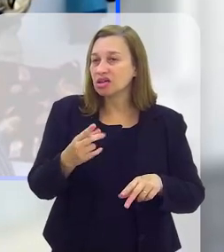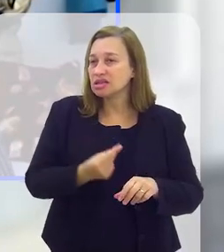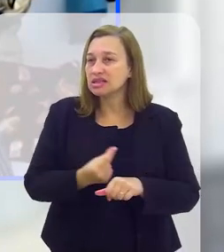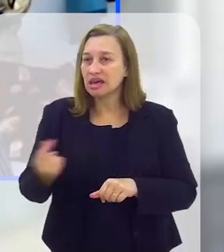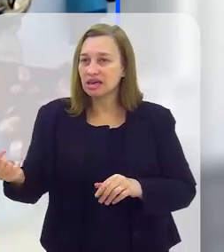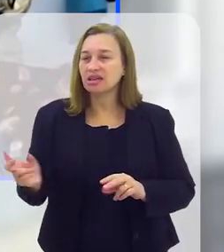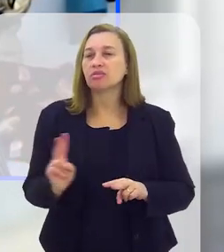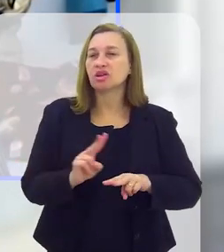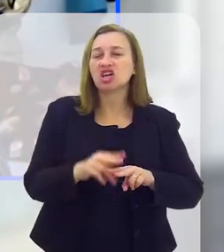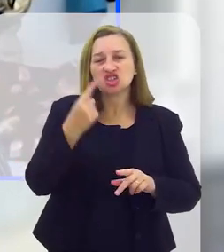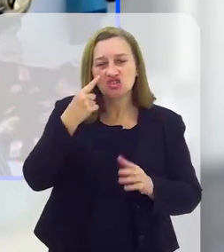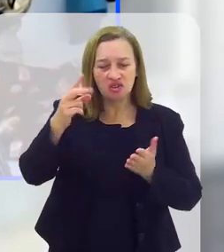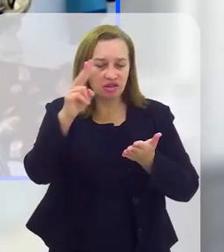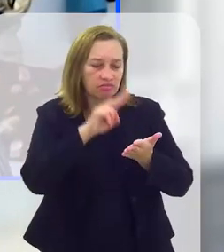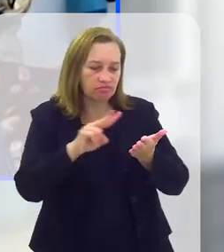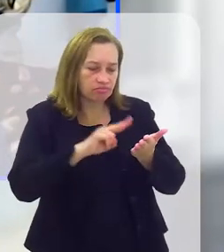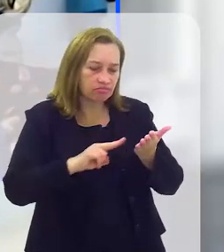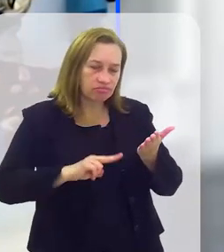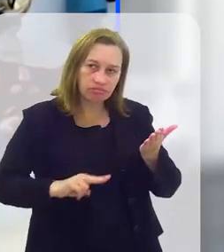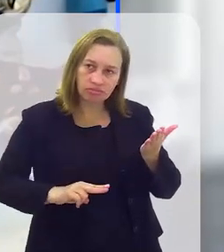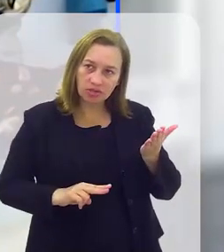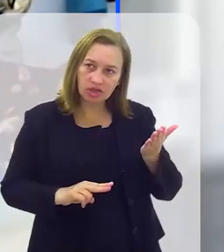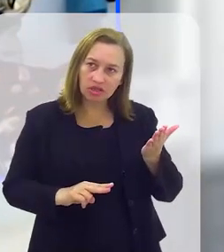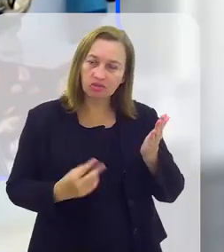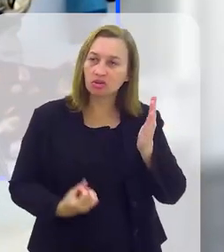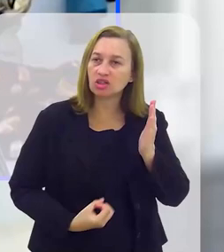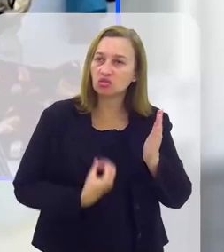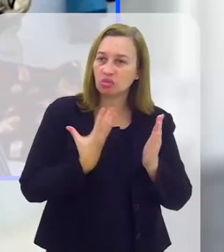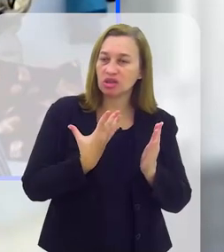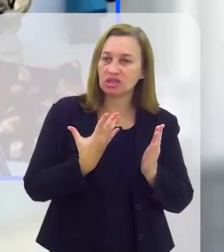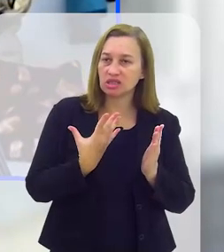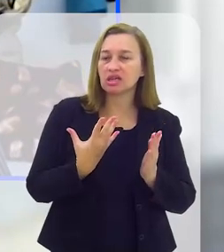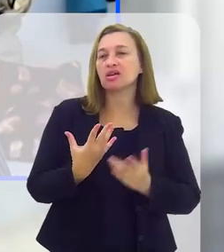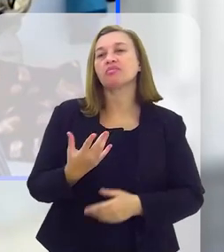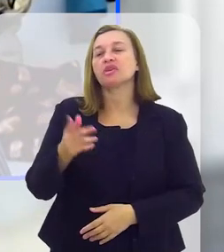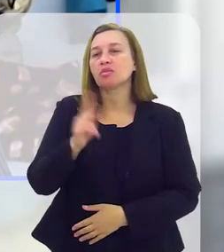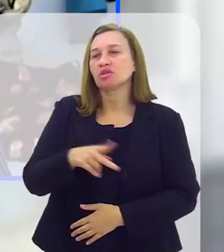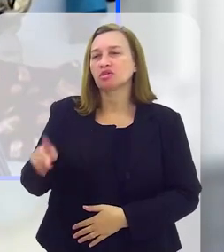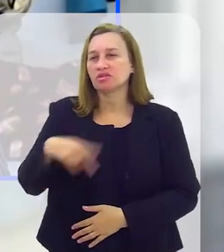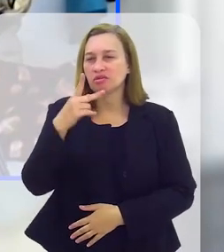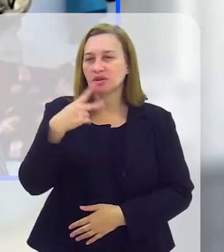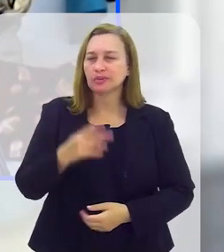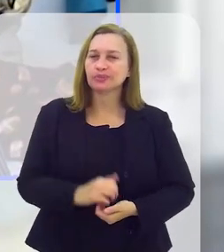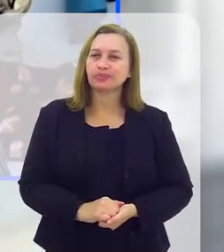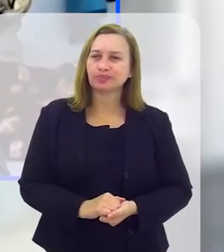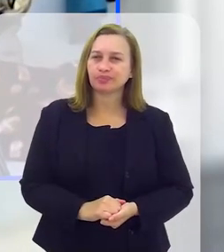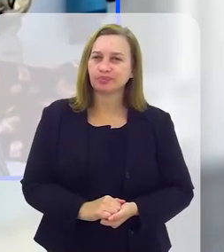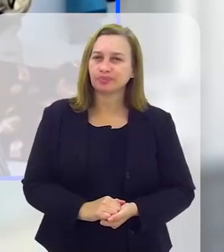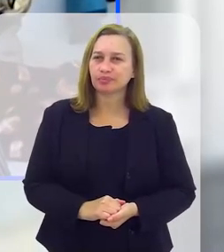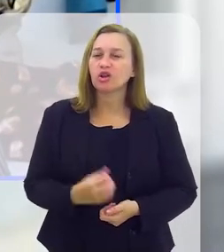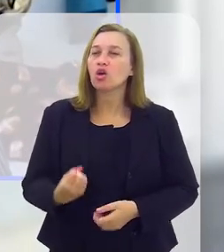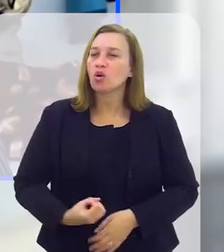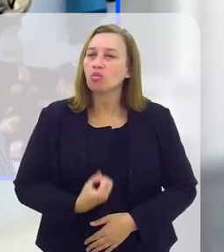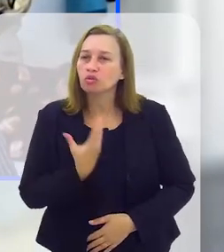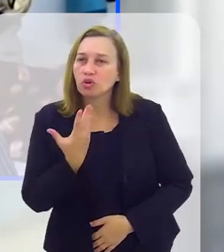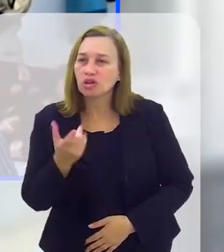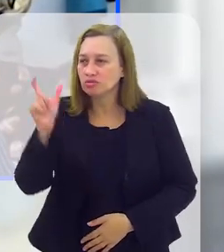nas poesias, na literatura escrita pelos presos. Essa poesia que a professora se referiu,